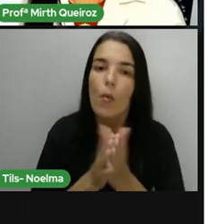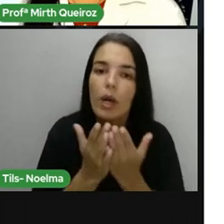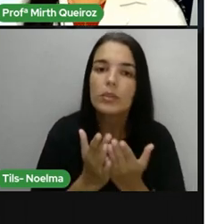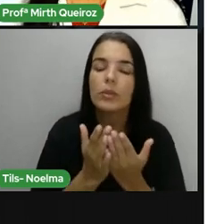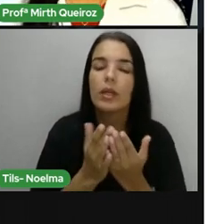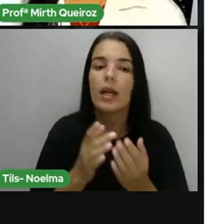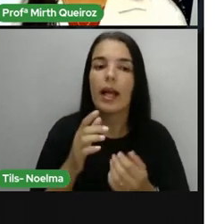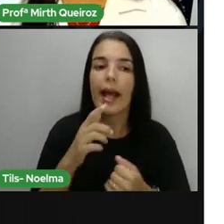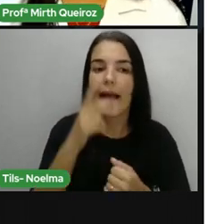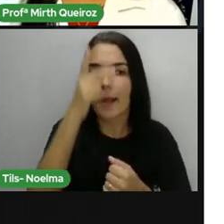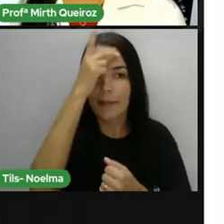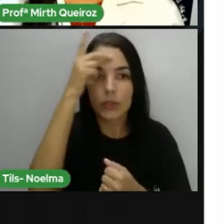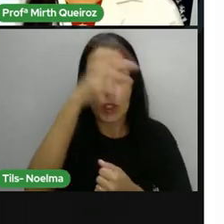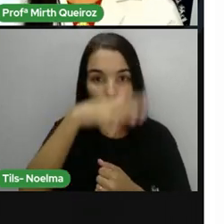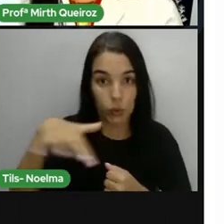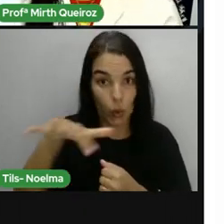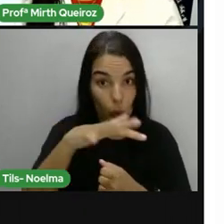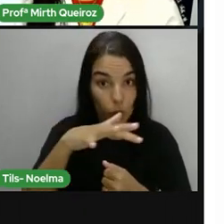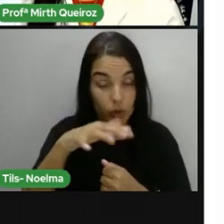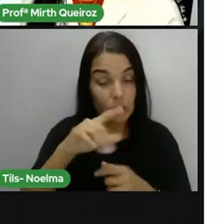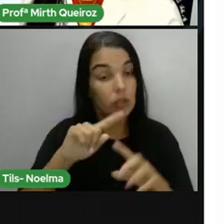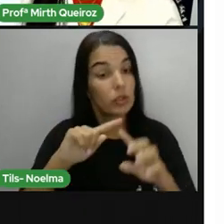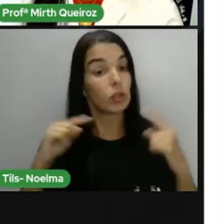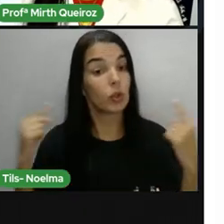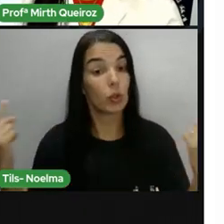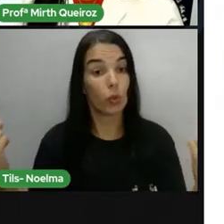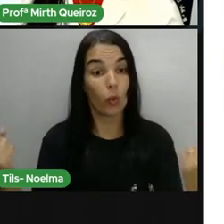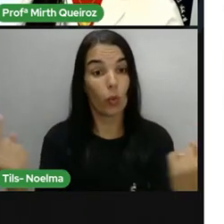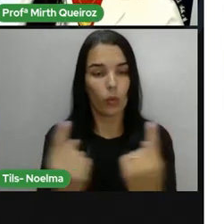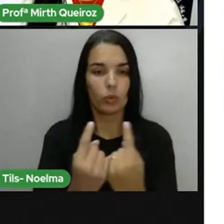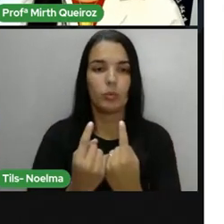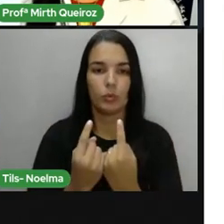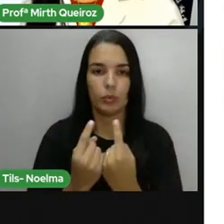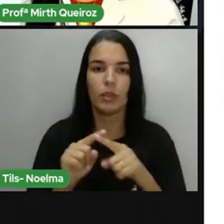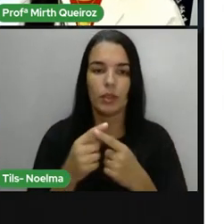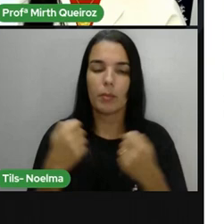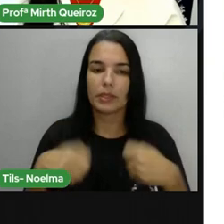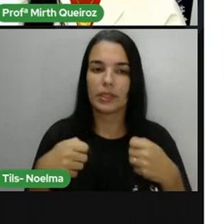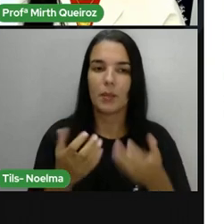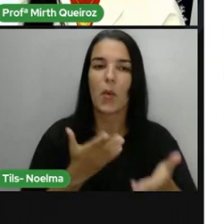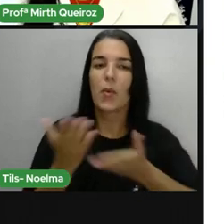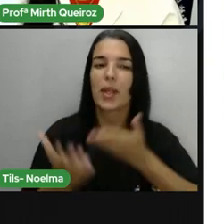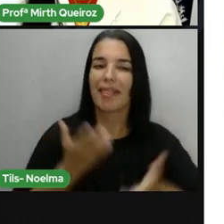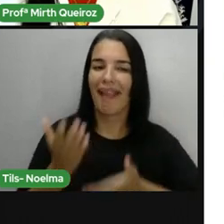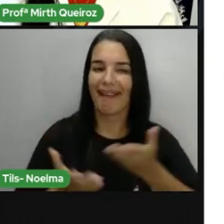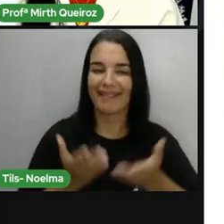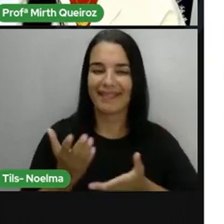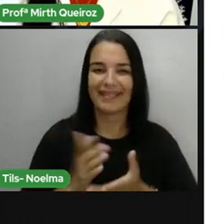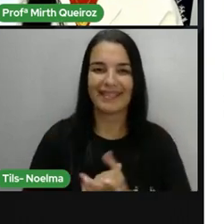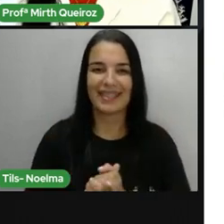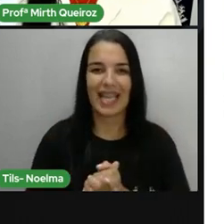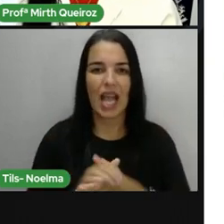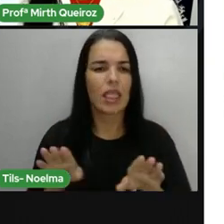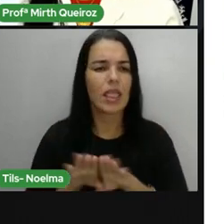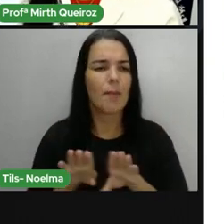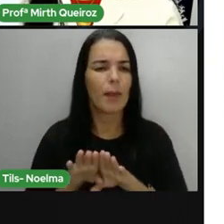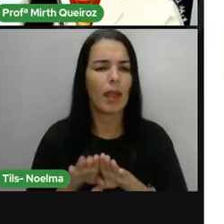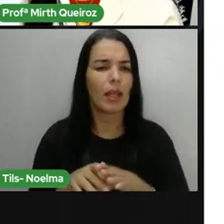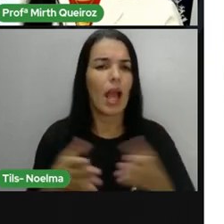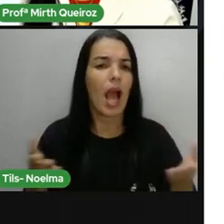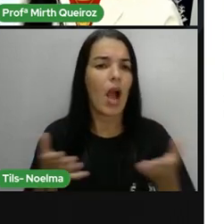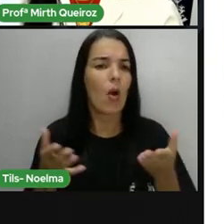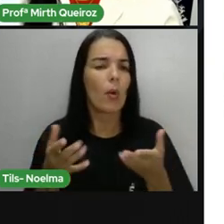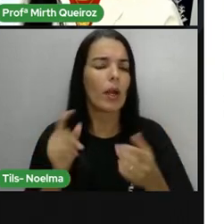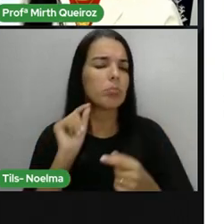patrimônio que não é só nosso, mas pertence aí a todos. E falando sobre patrimônio